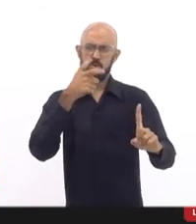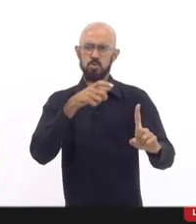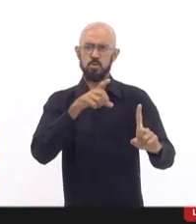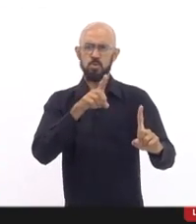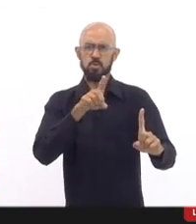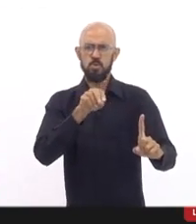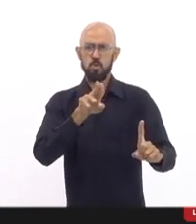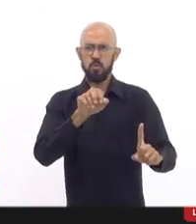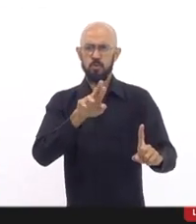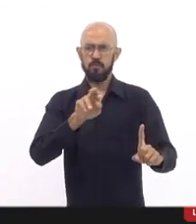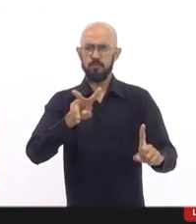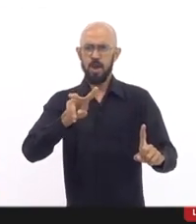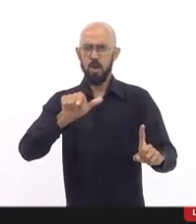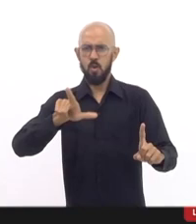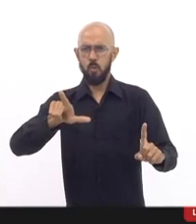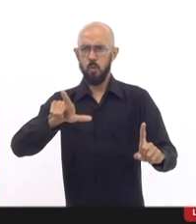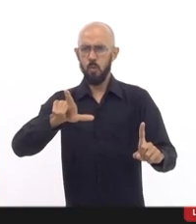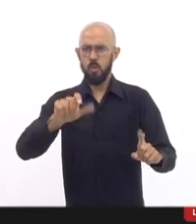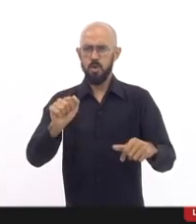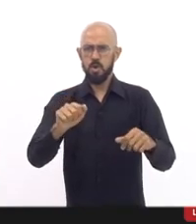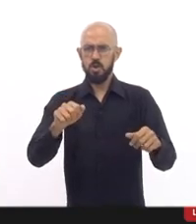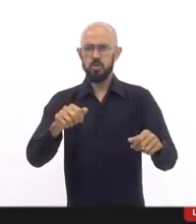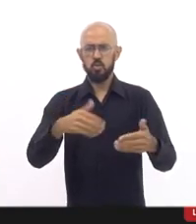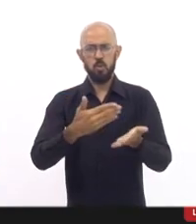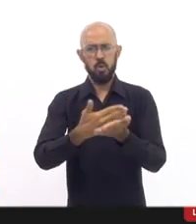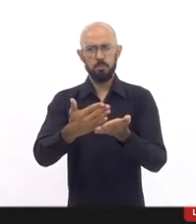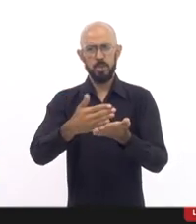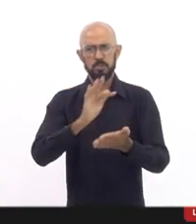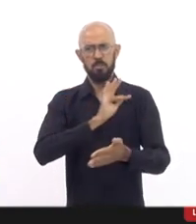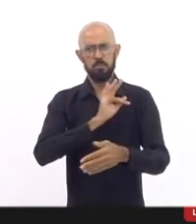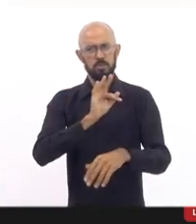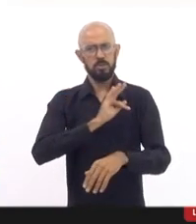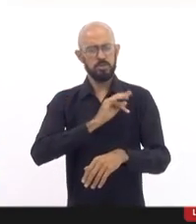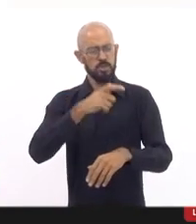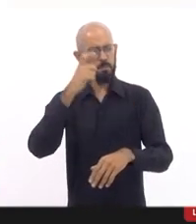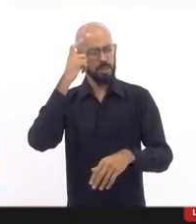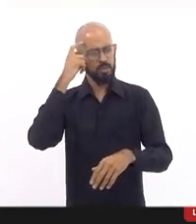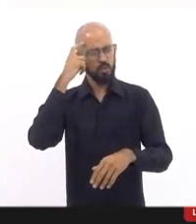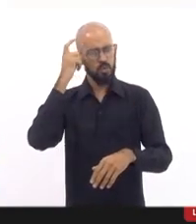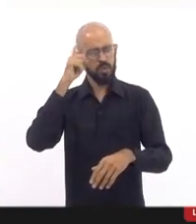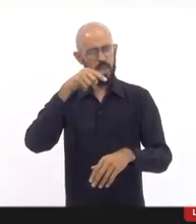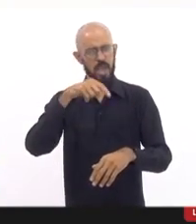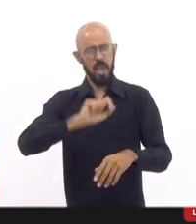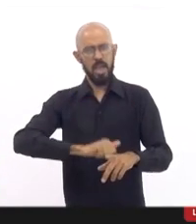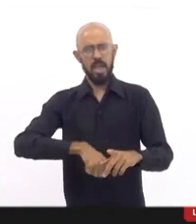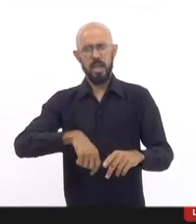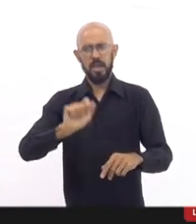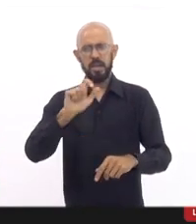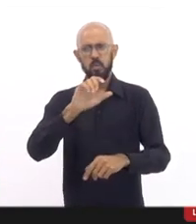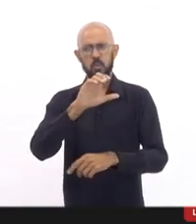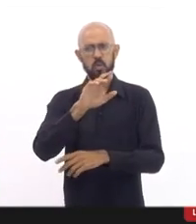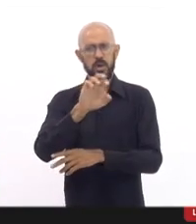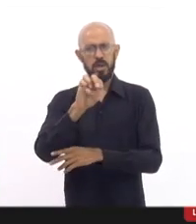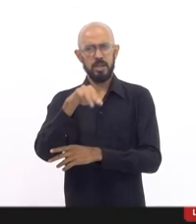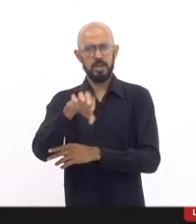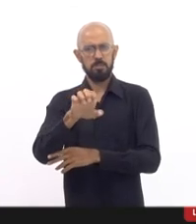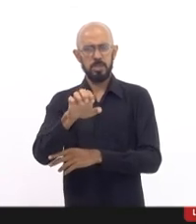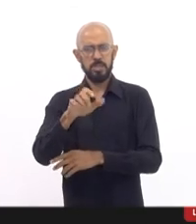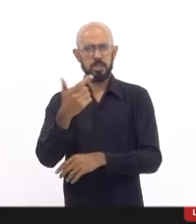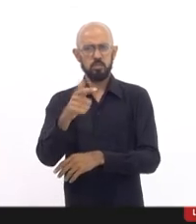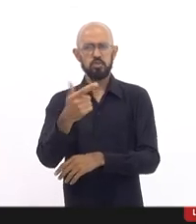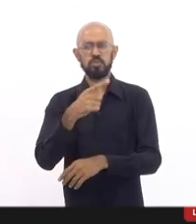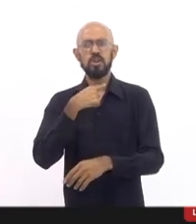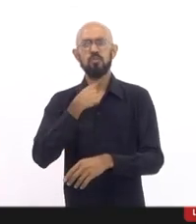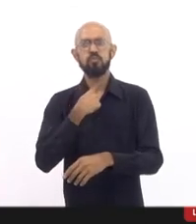Houve uma conclusão inicial por parte da polícia de que se tratava de um crime culposo, portanto, sem a